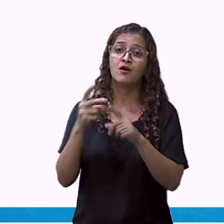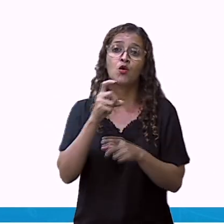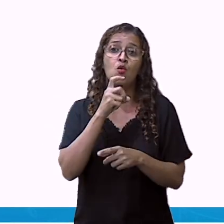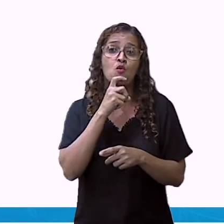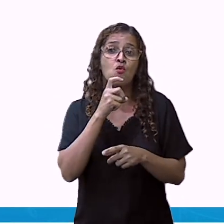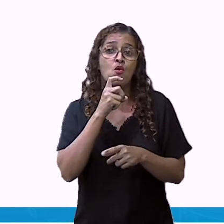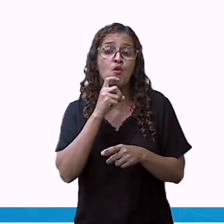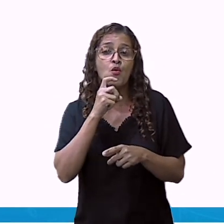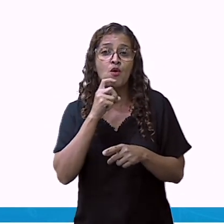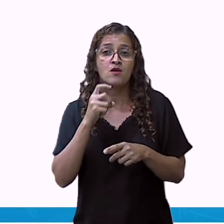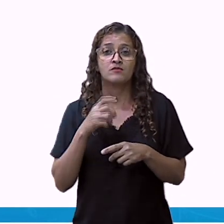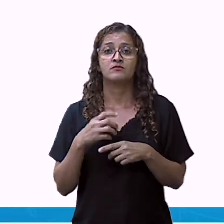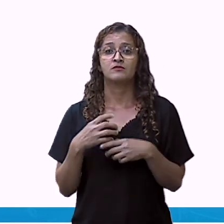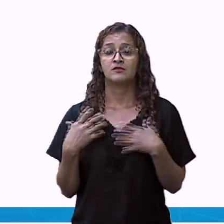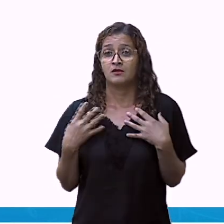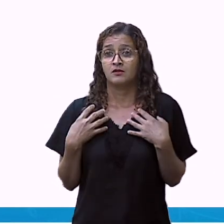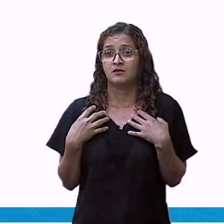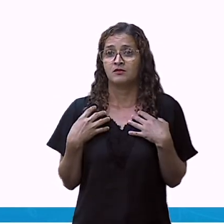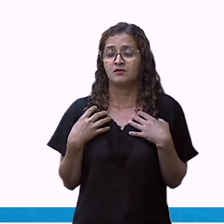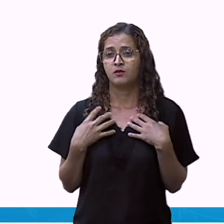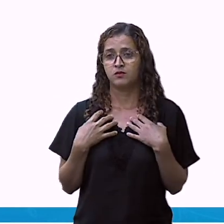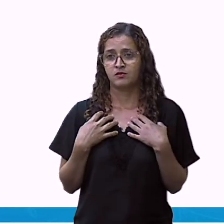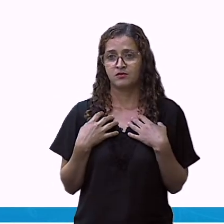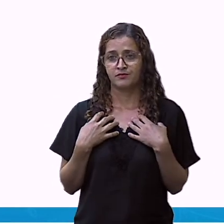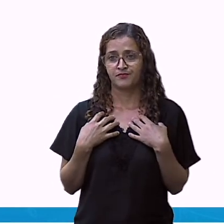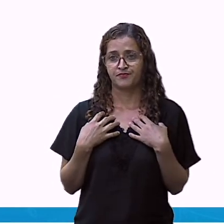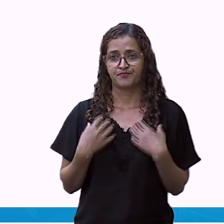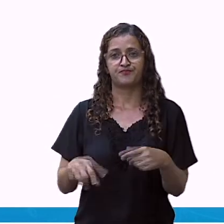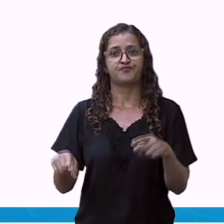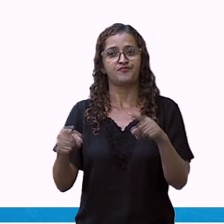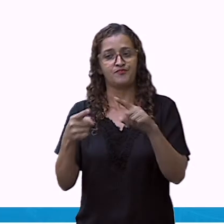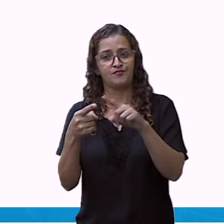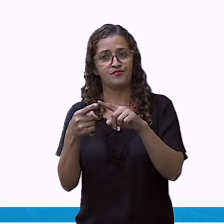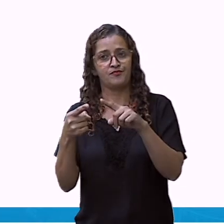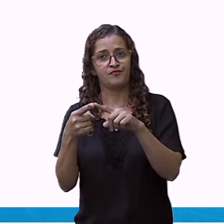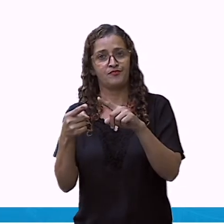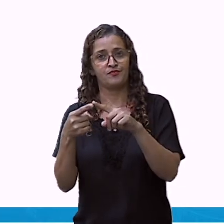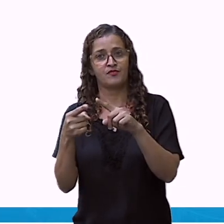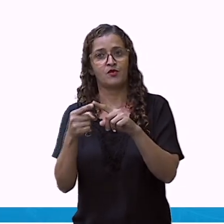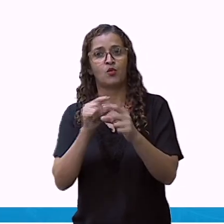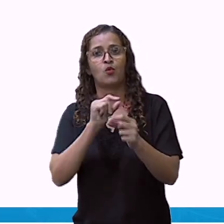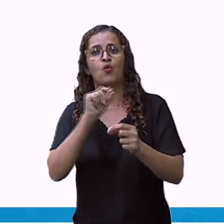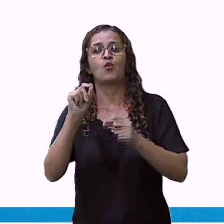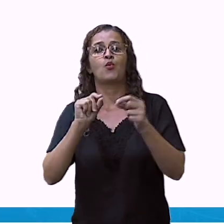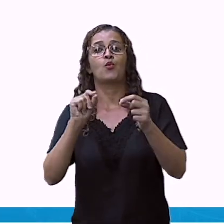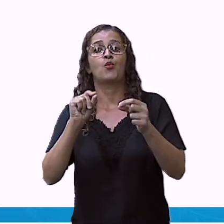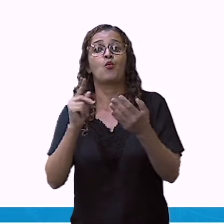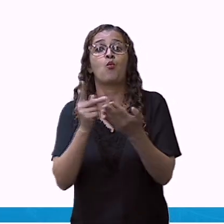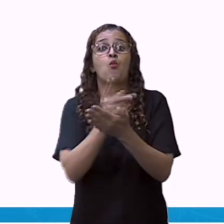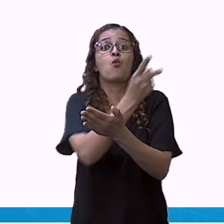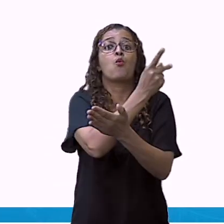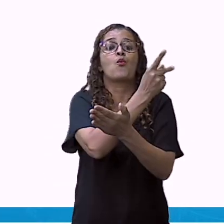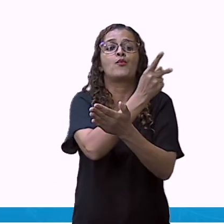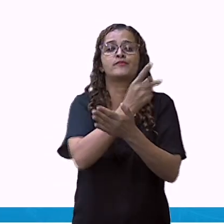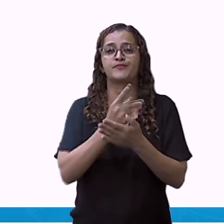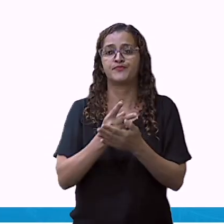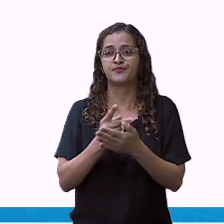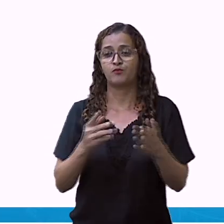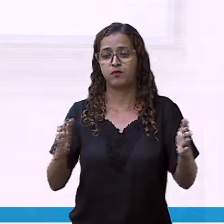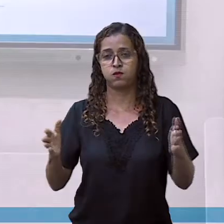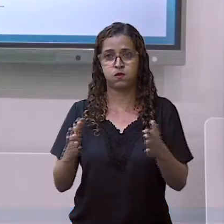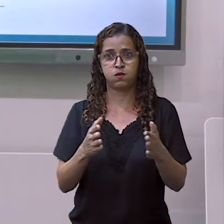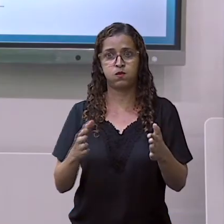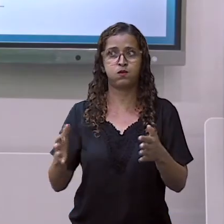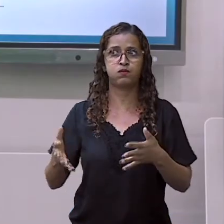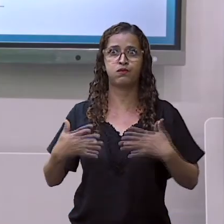estação correta. O verão, o acontece mesmo? O O a época do calor. Nós estamos